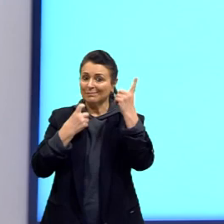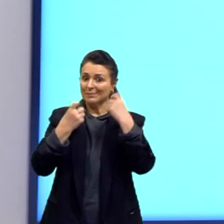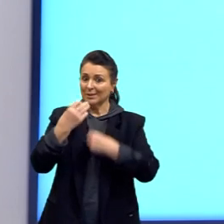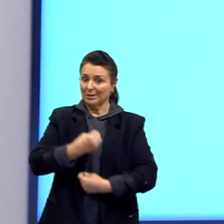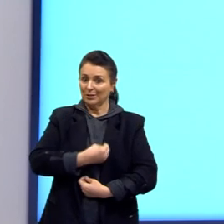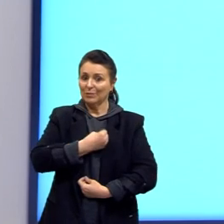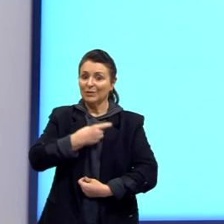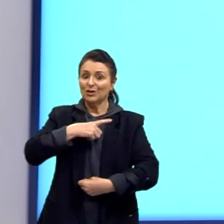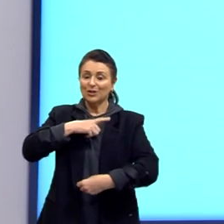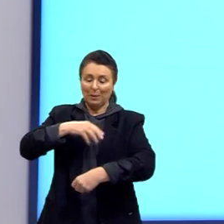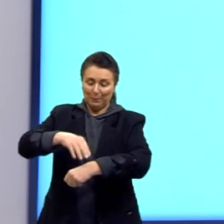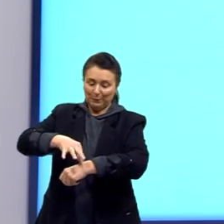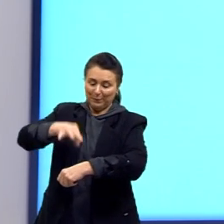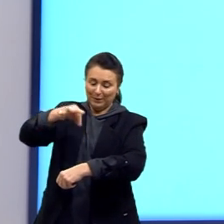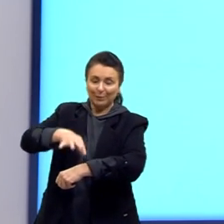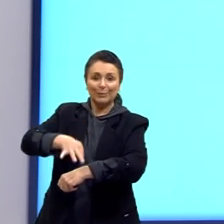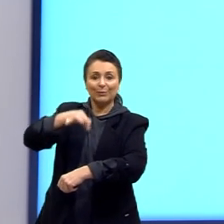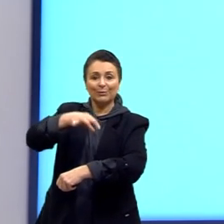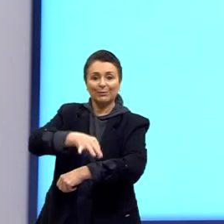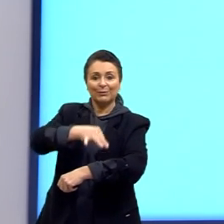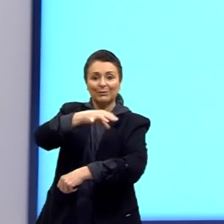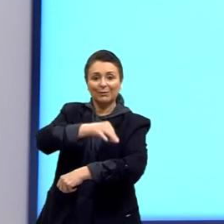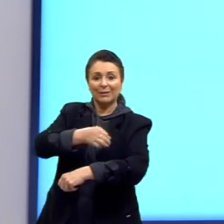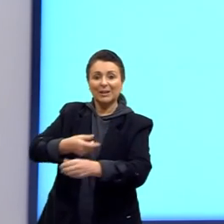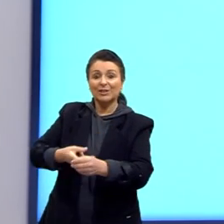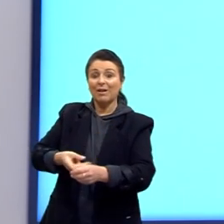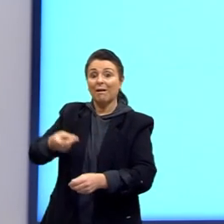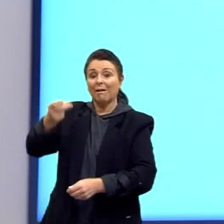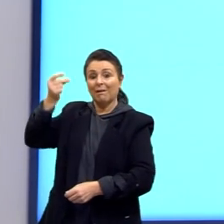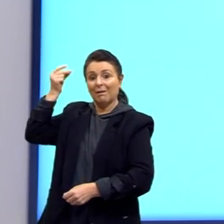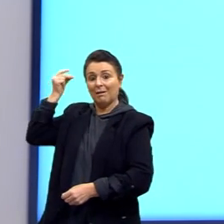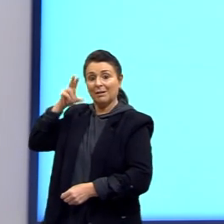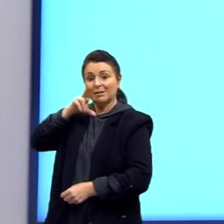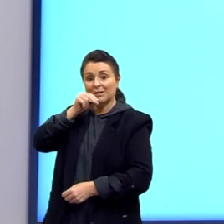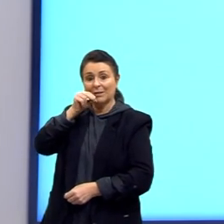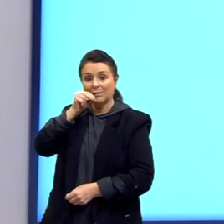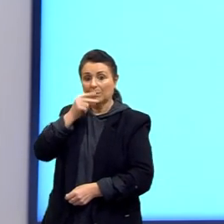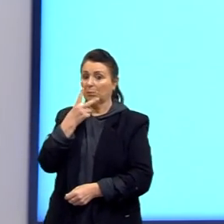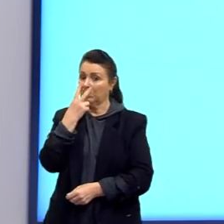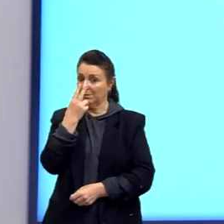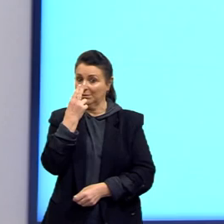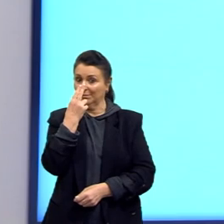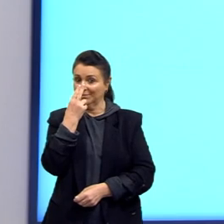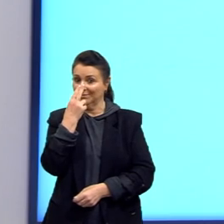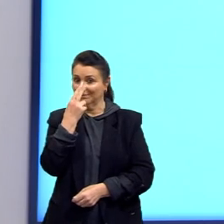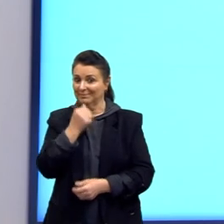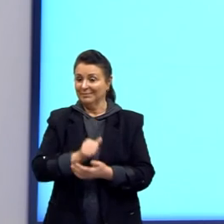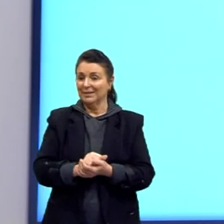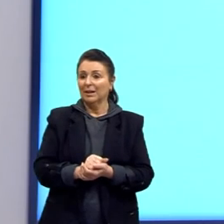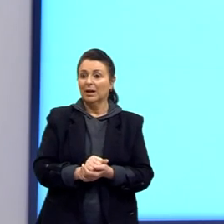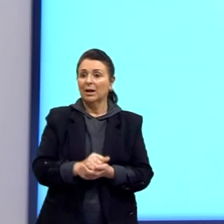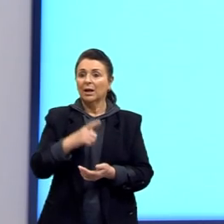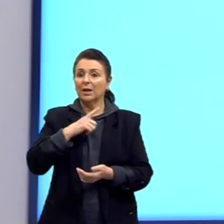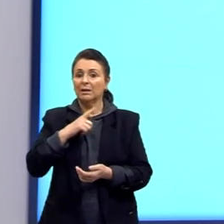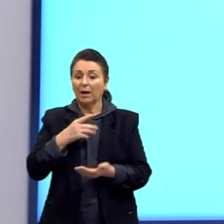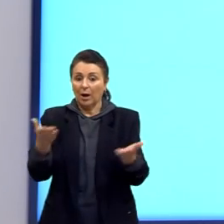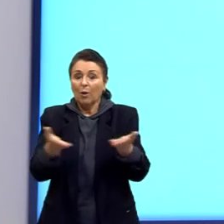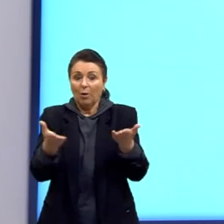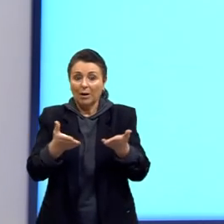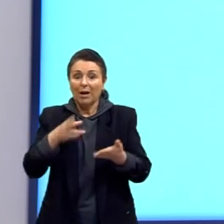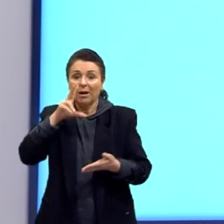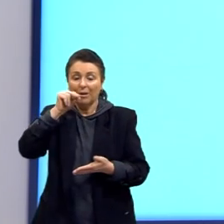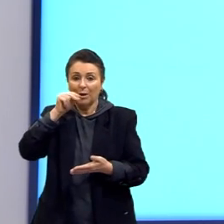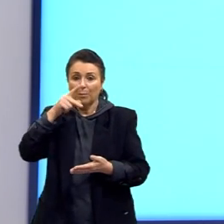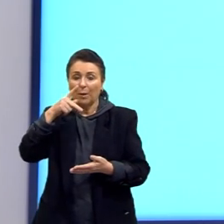presença de penas, que é o ancestral das aves. Olha a semelhança. Então, aqui nós vemos uma ave atual, que é um